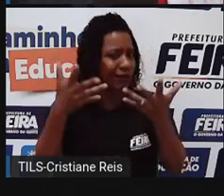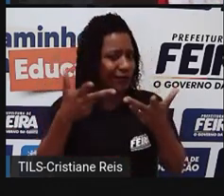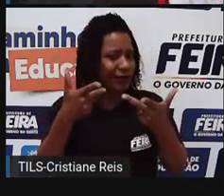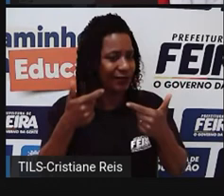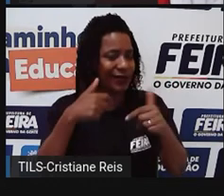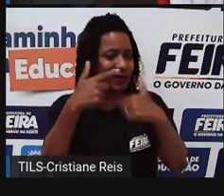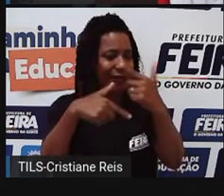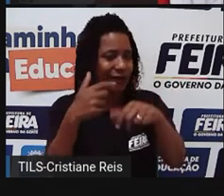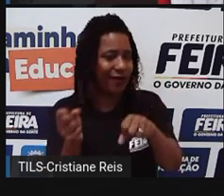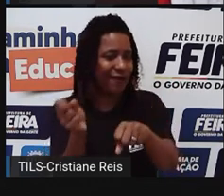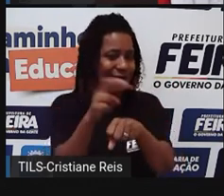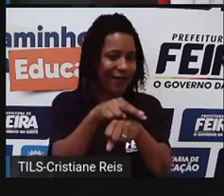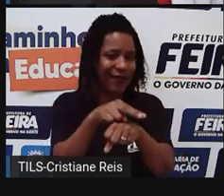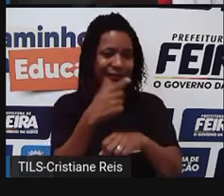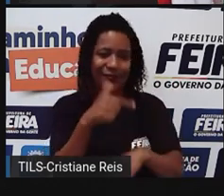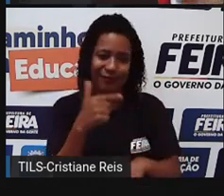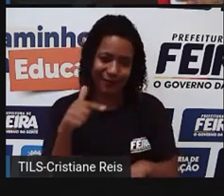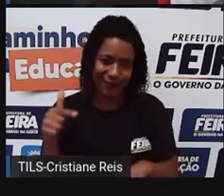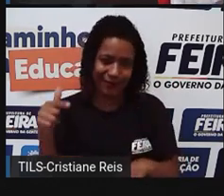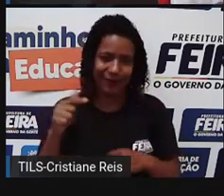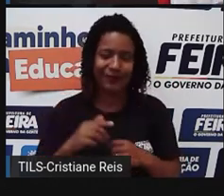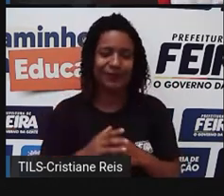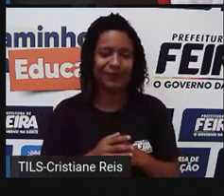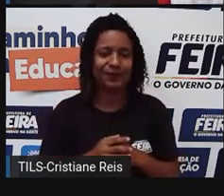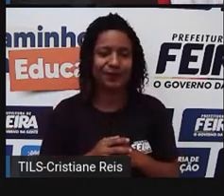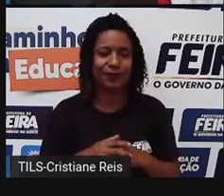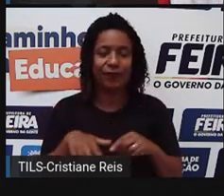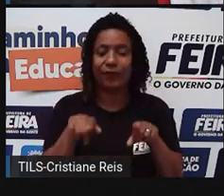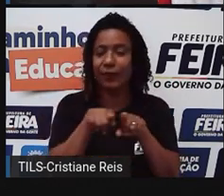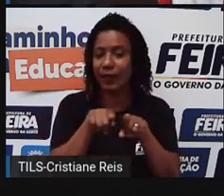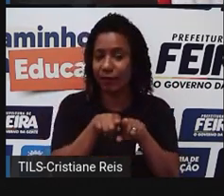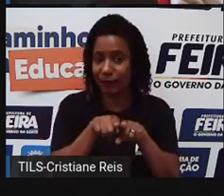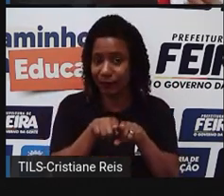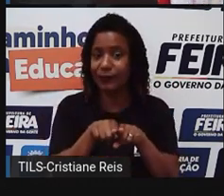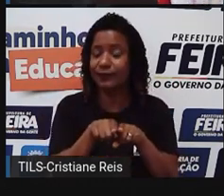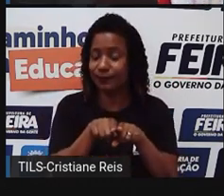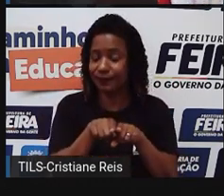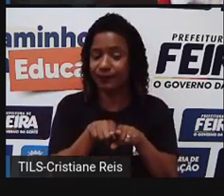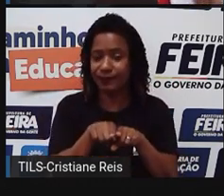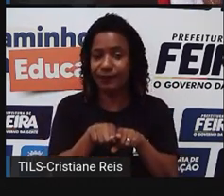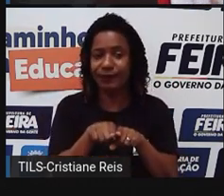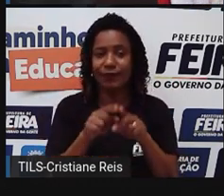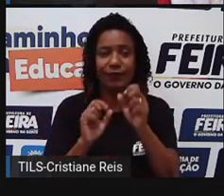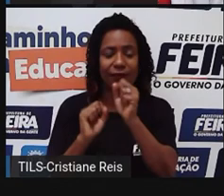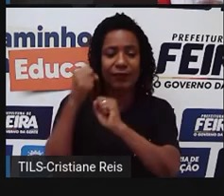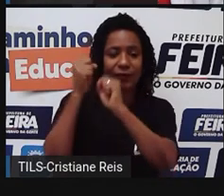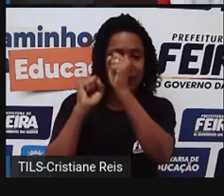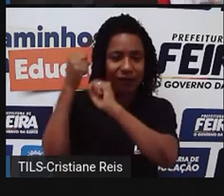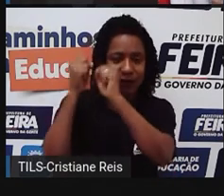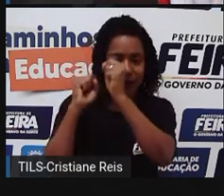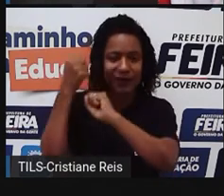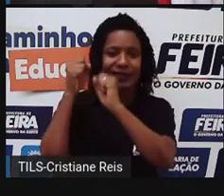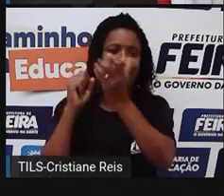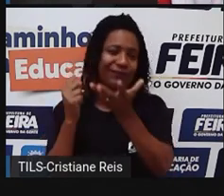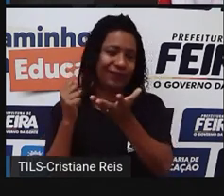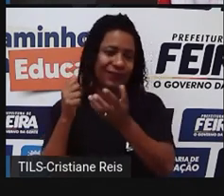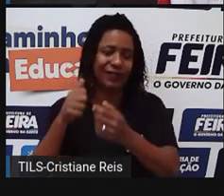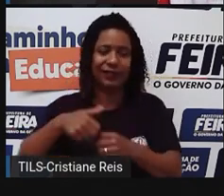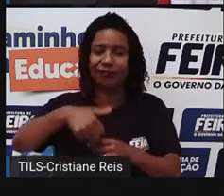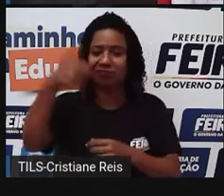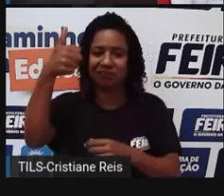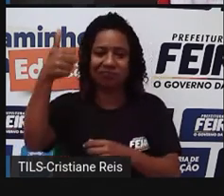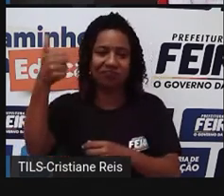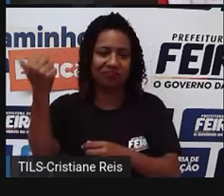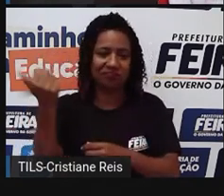vagas no mercado de trabalho. E o fato também deles já serem altamente, né, industrializados, mecanizados, essa